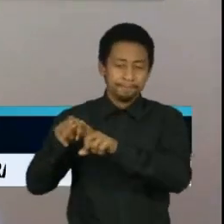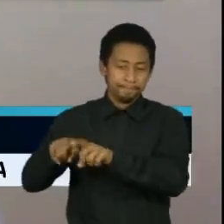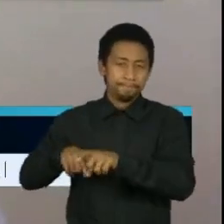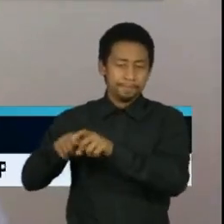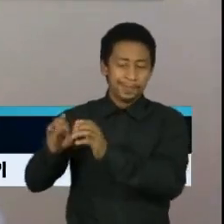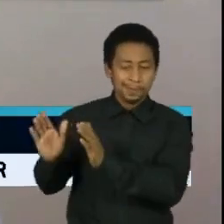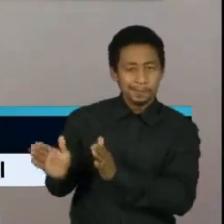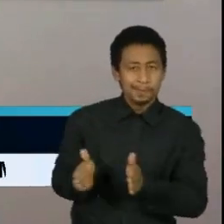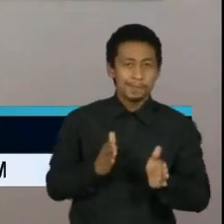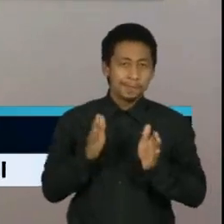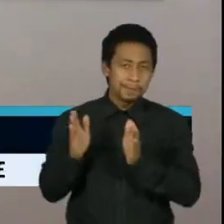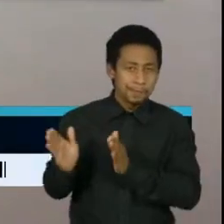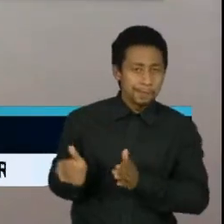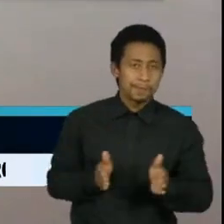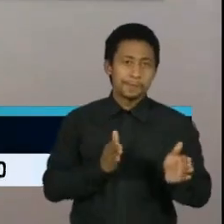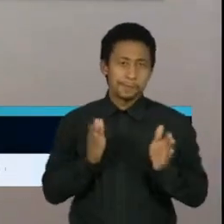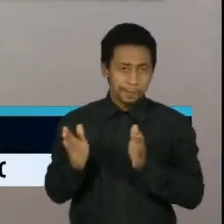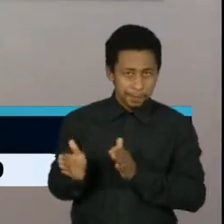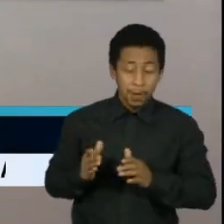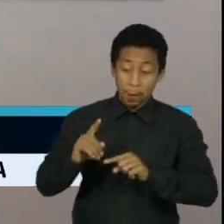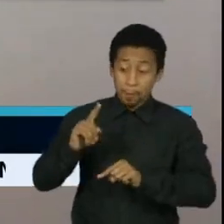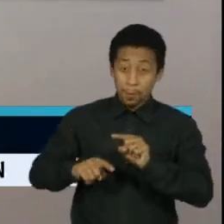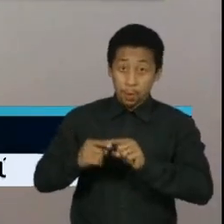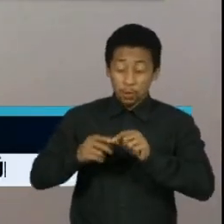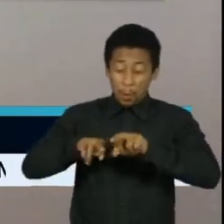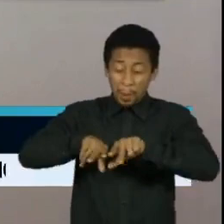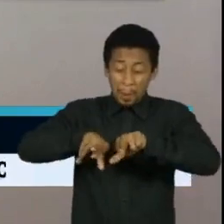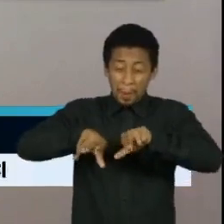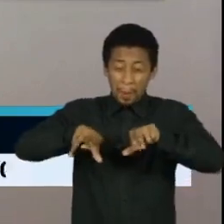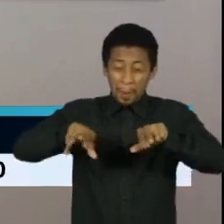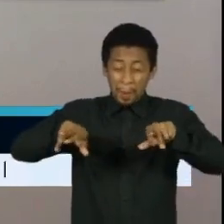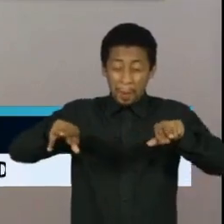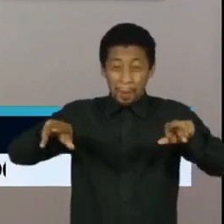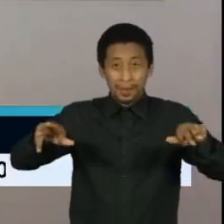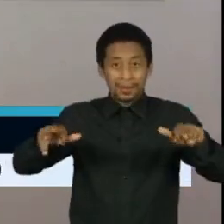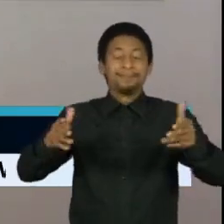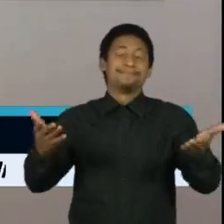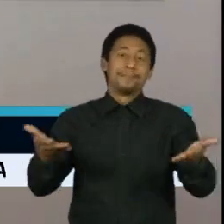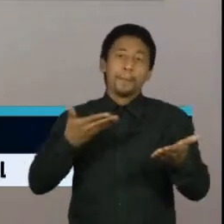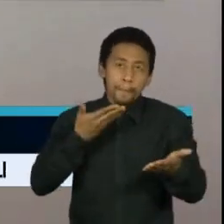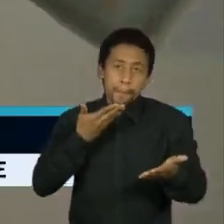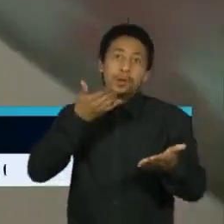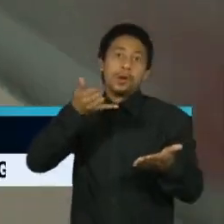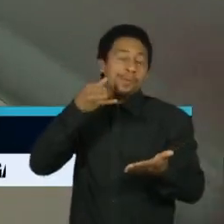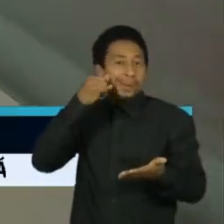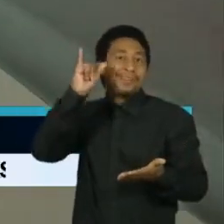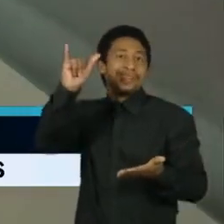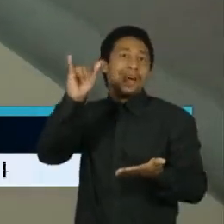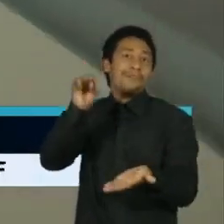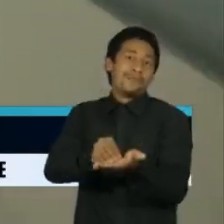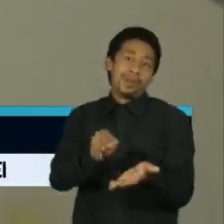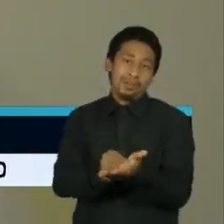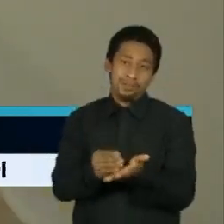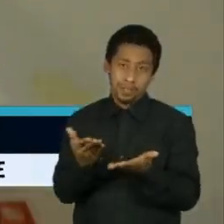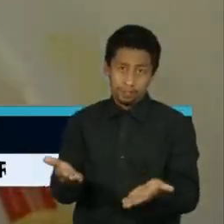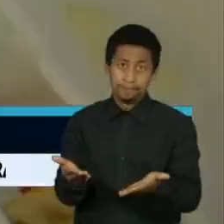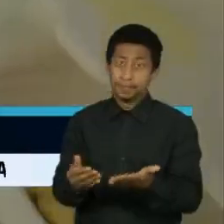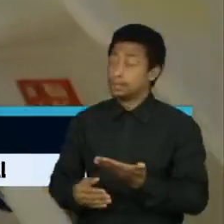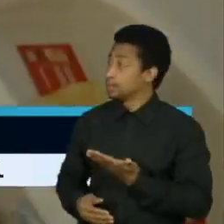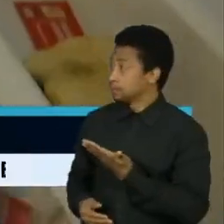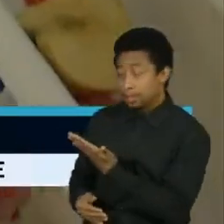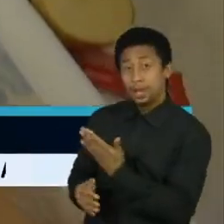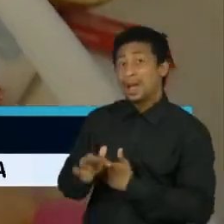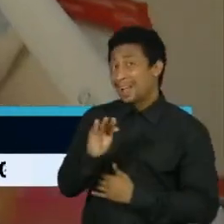concentrada no número limitado de produtos, a situação fica menos exposta a esse risco. A FAO também defende